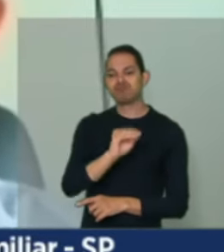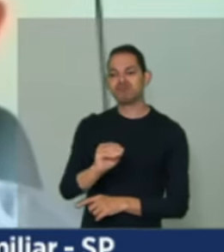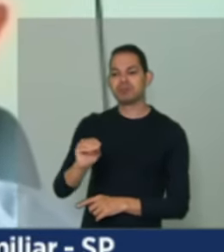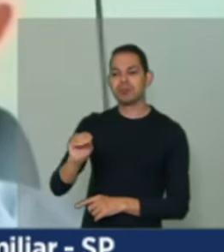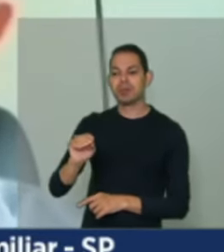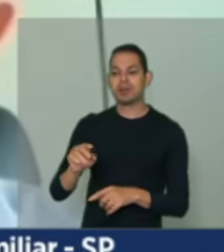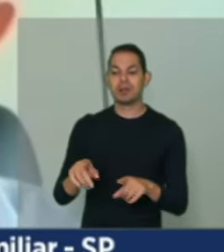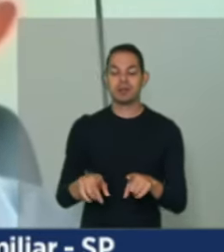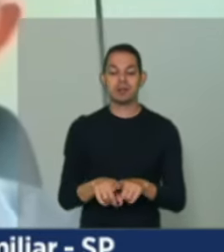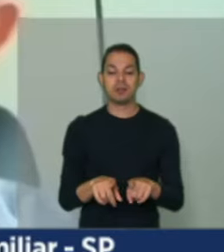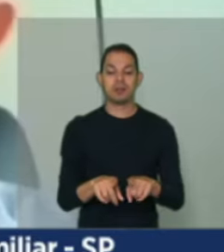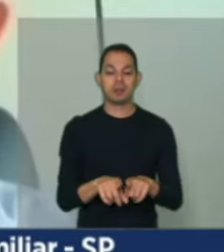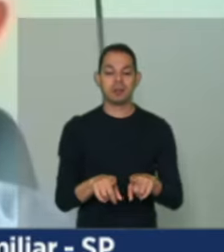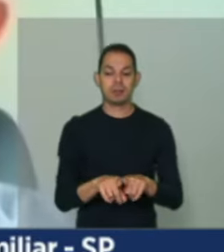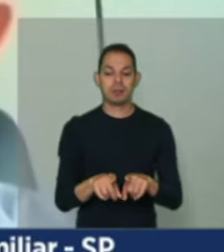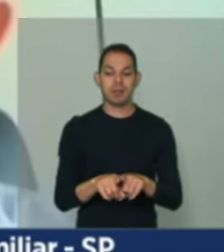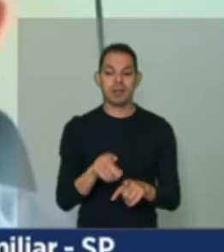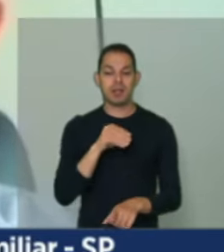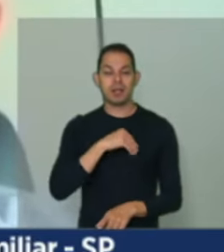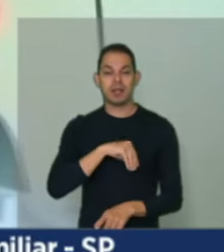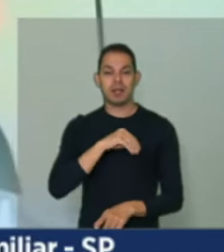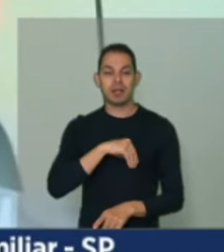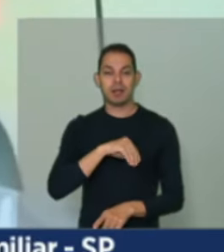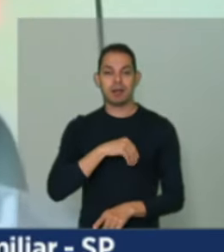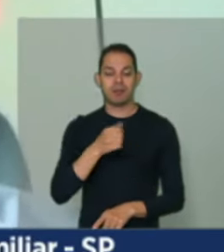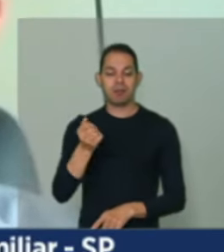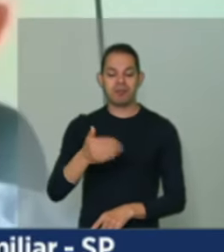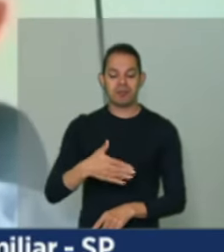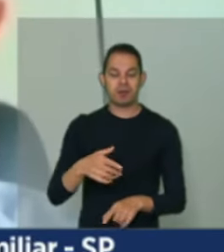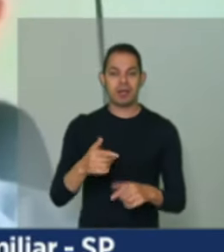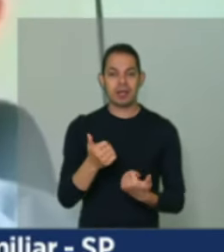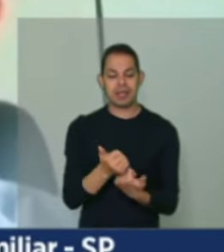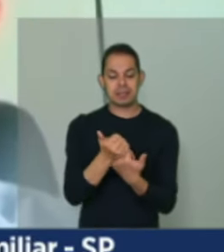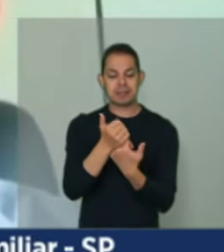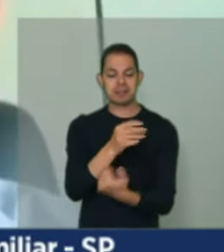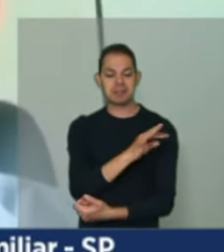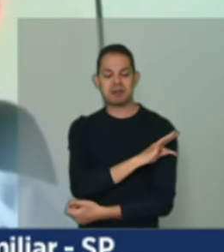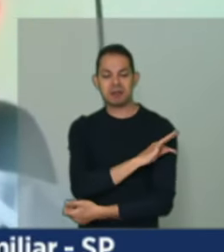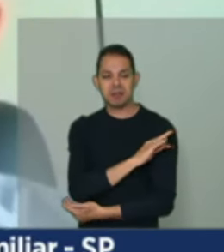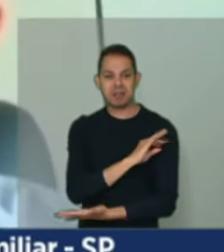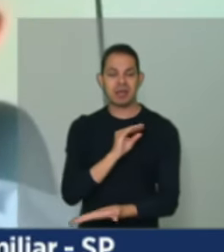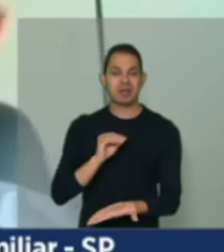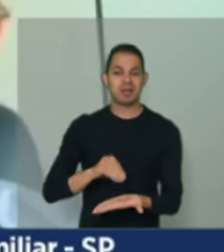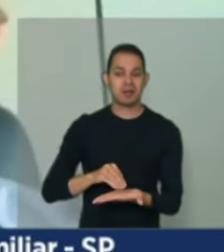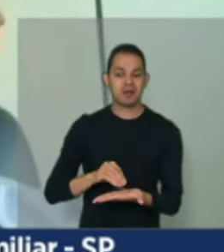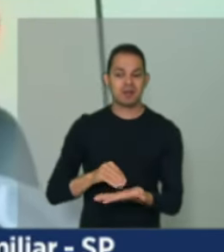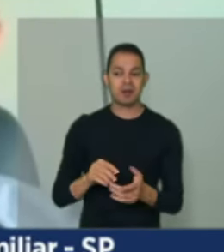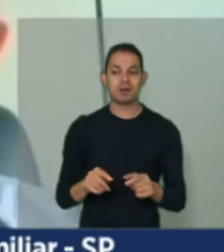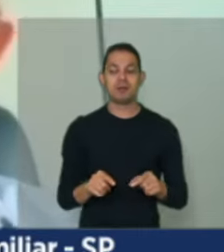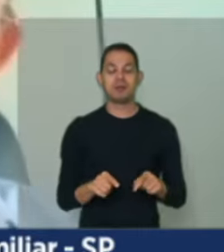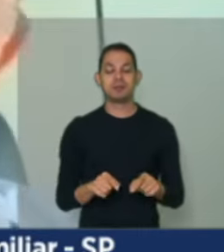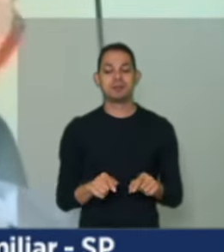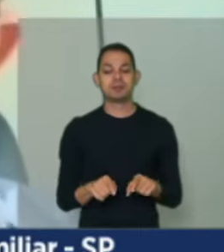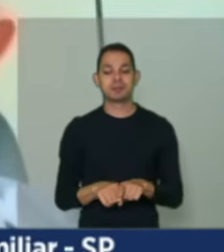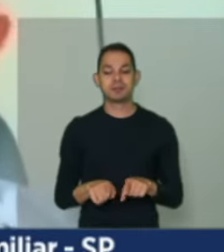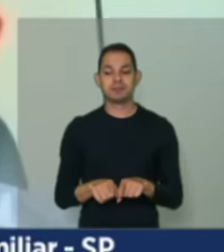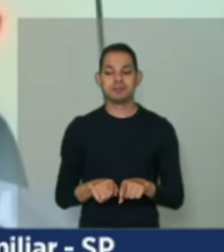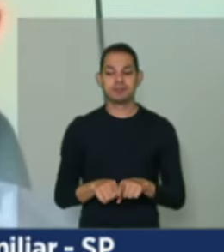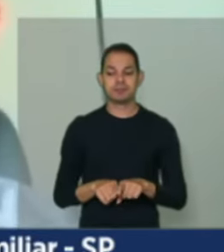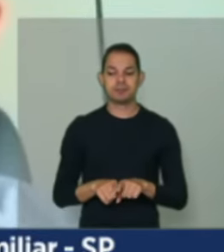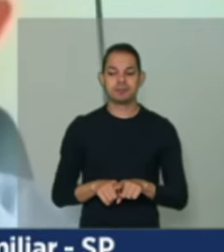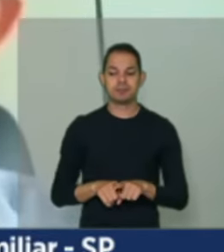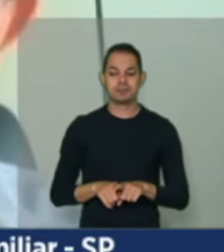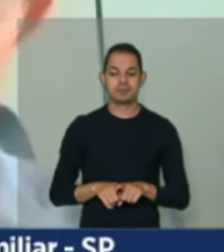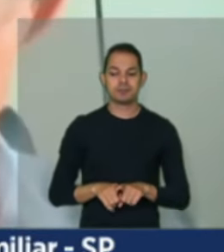a baixa da renda precária, falta de assistência técnica, e também